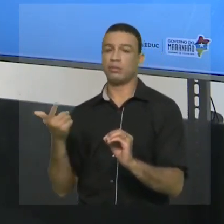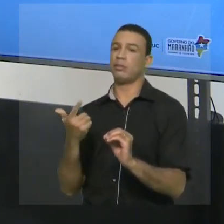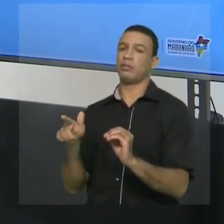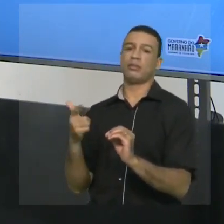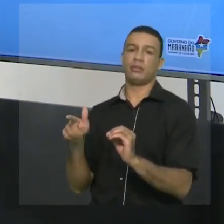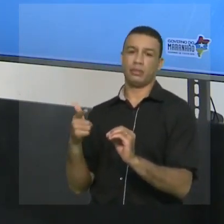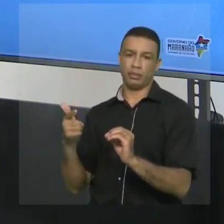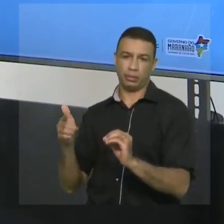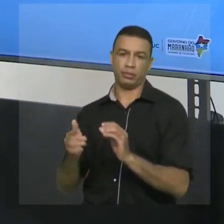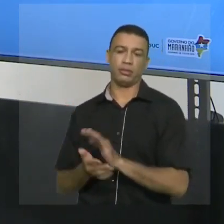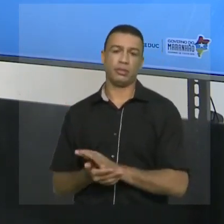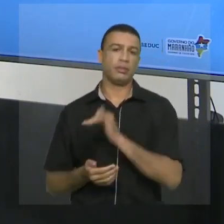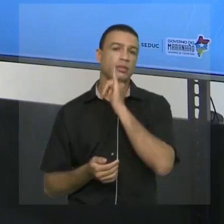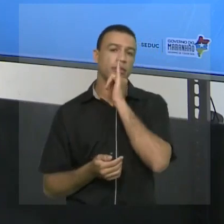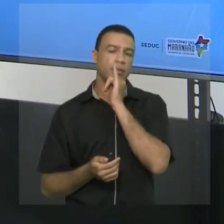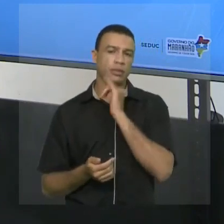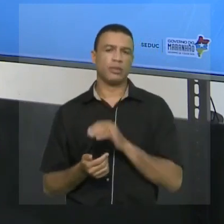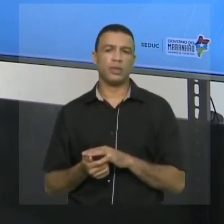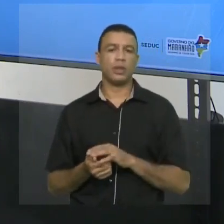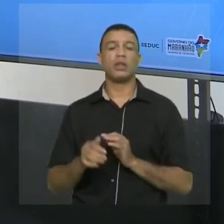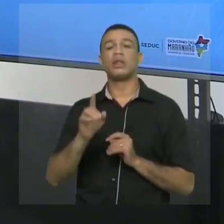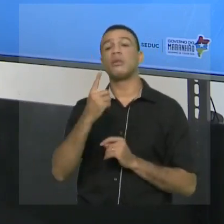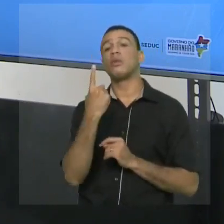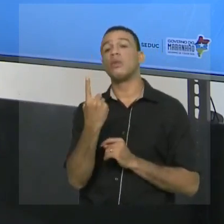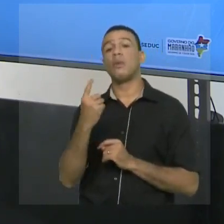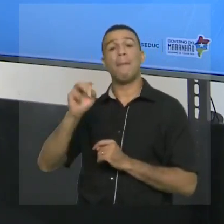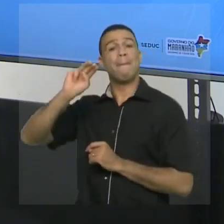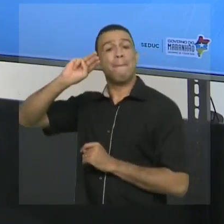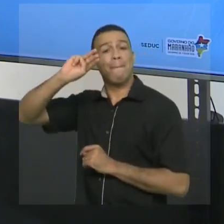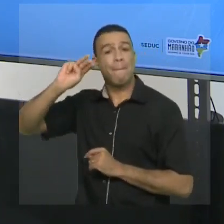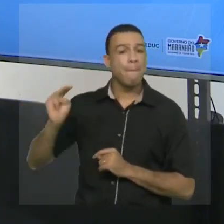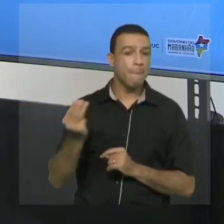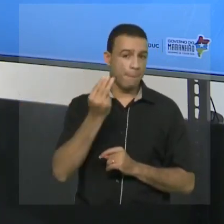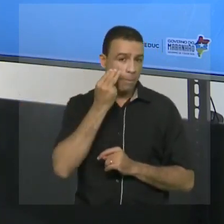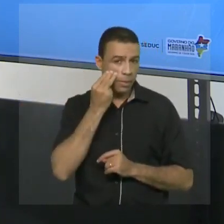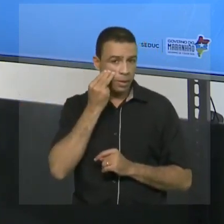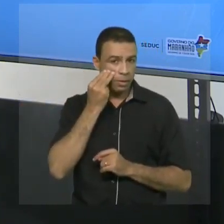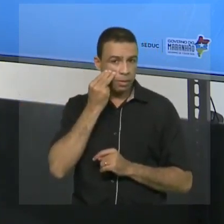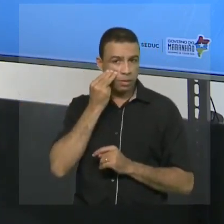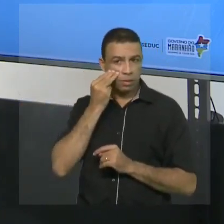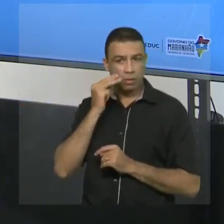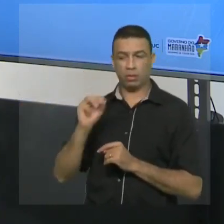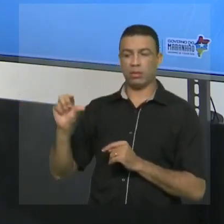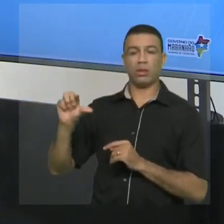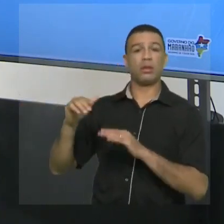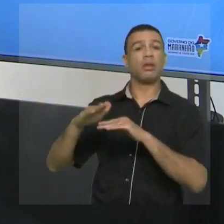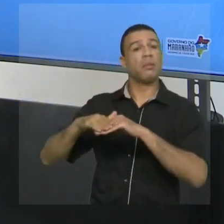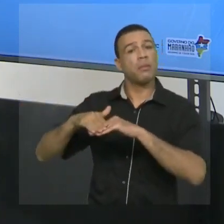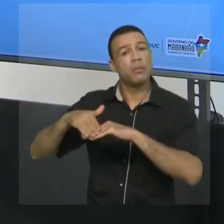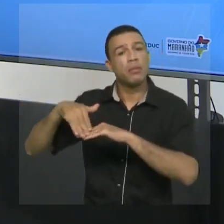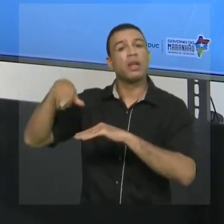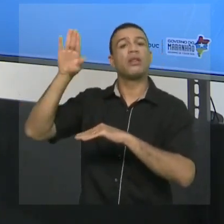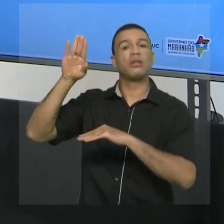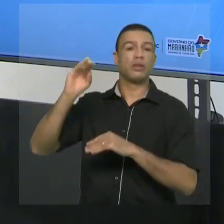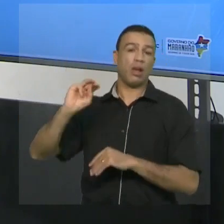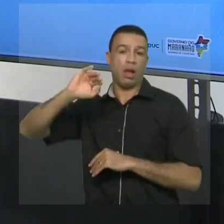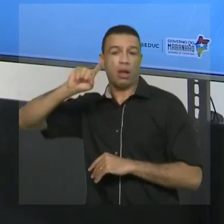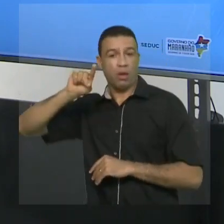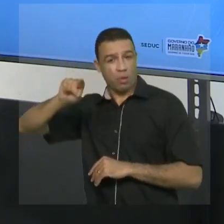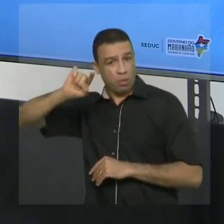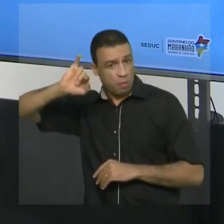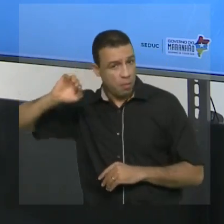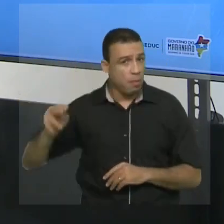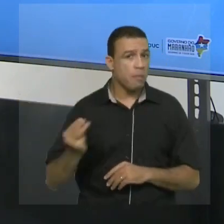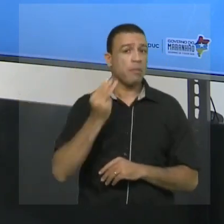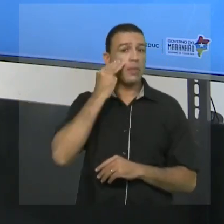ele. Você pode pensar, Thiago, mas um milhão é um número maior. E aí eu vou te falar que existe um milhão e um. Ah, um milhão